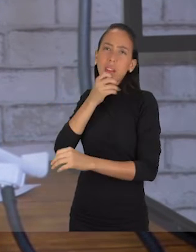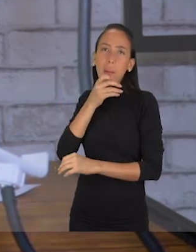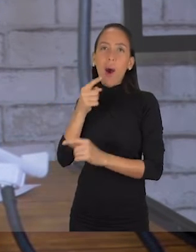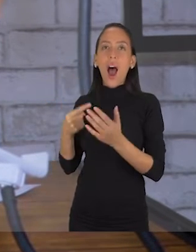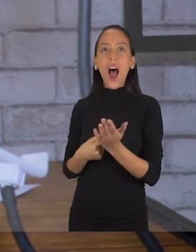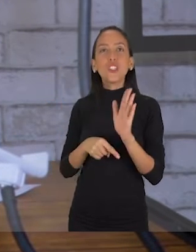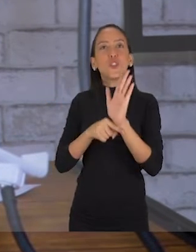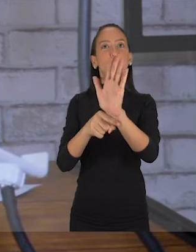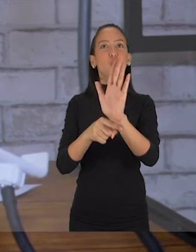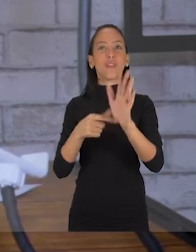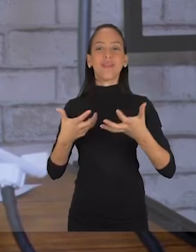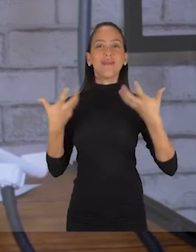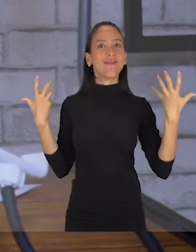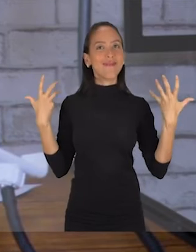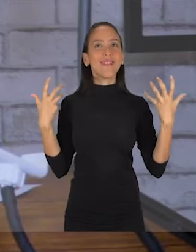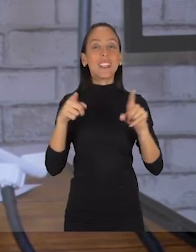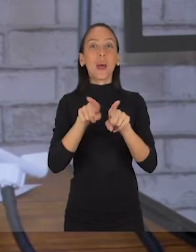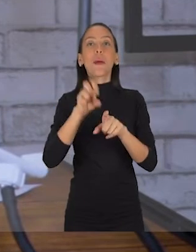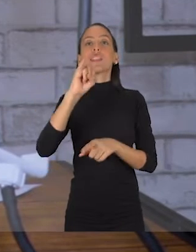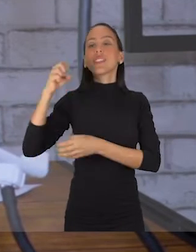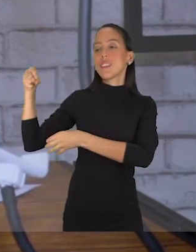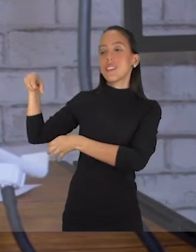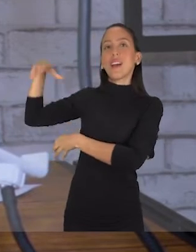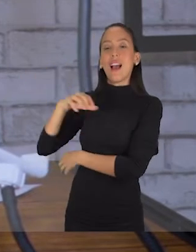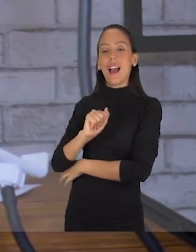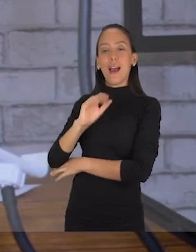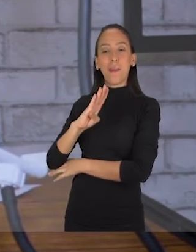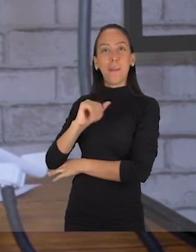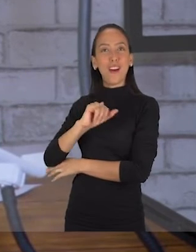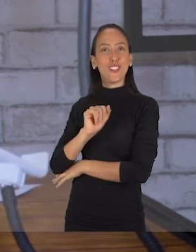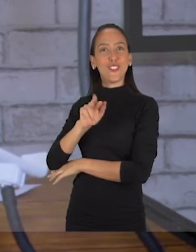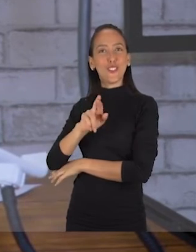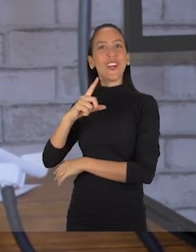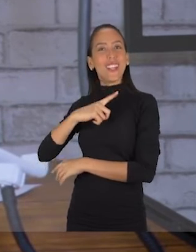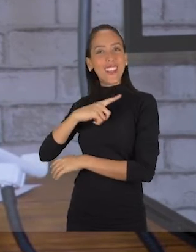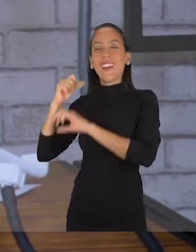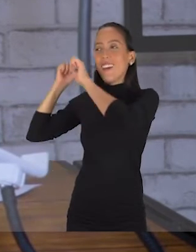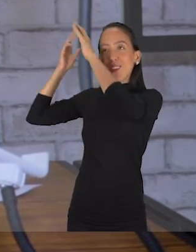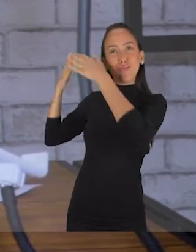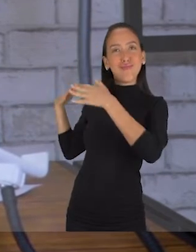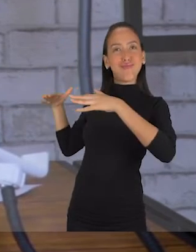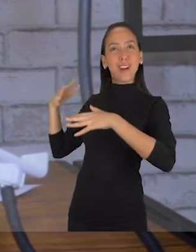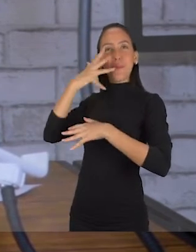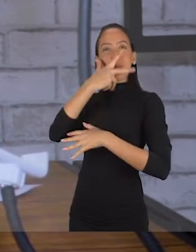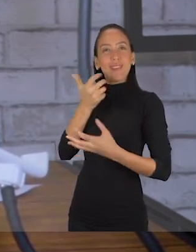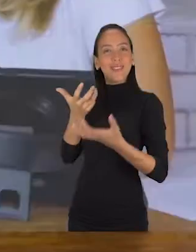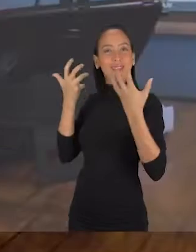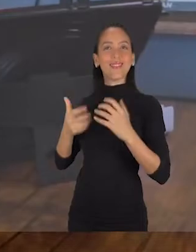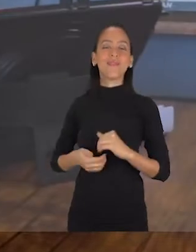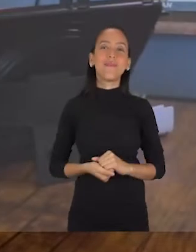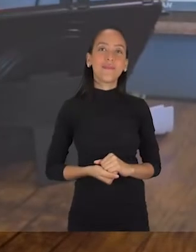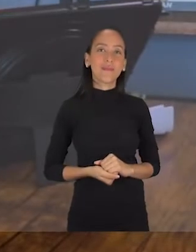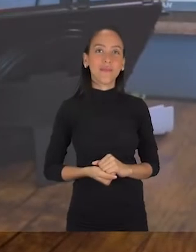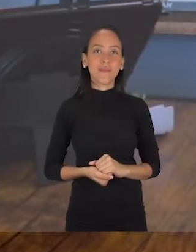cenário e no seu vídeo. Se você tiver também um abajur pra pôr no fundo, ele vai fazer tipo uma silhueta, vai fazer um contraste e vai ficar muito bacana.